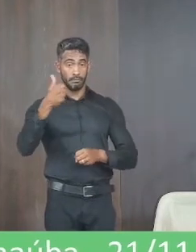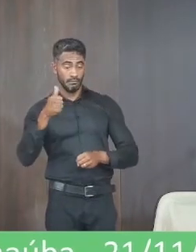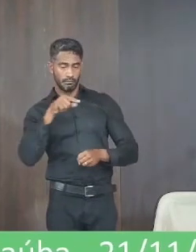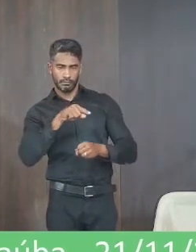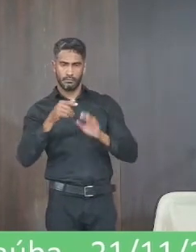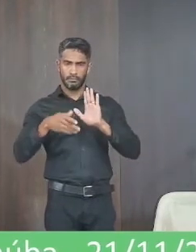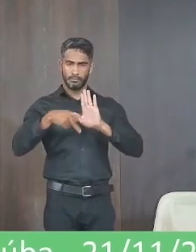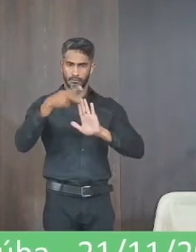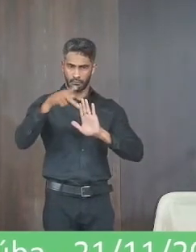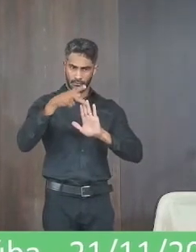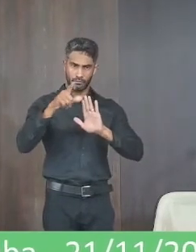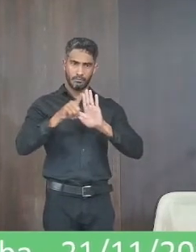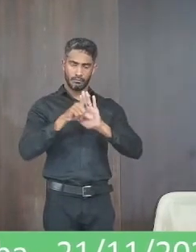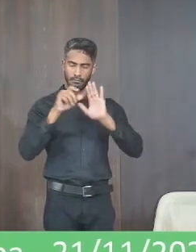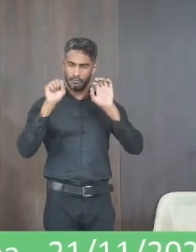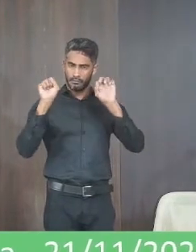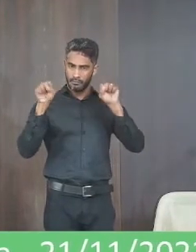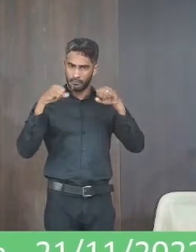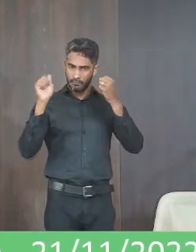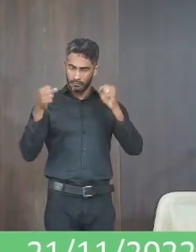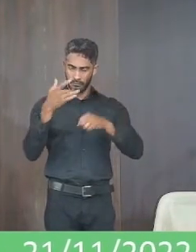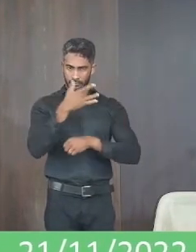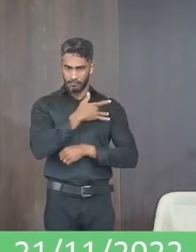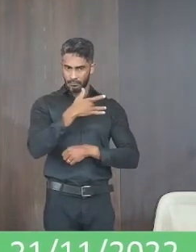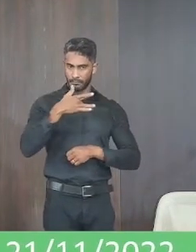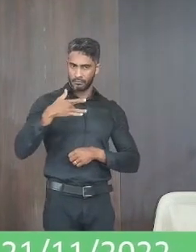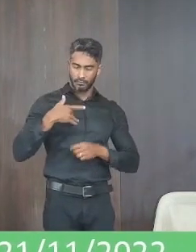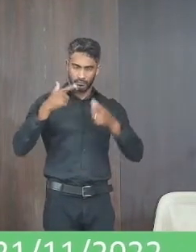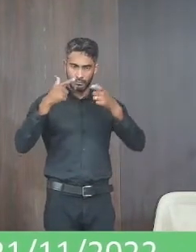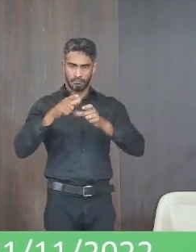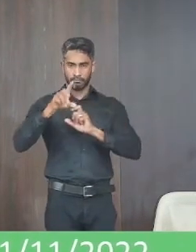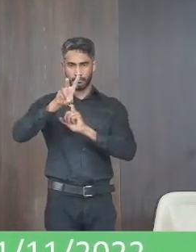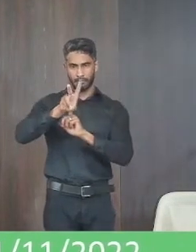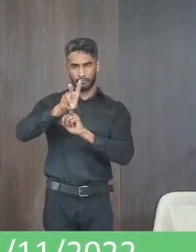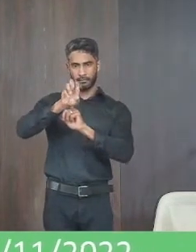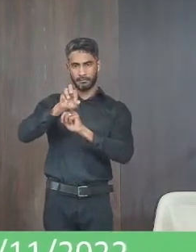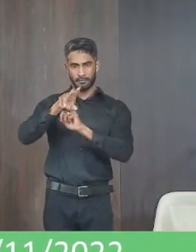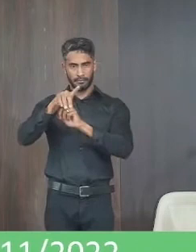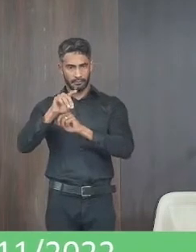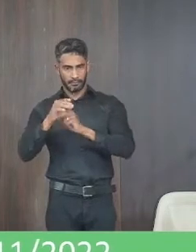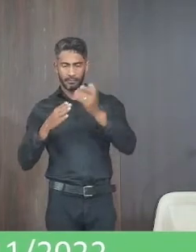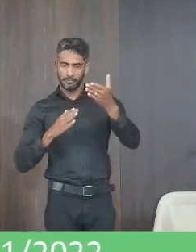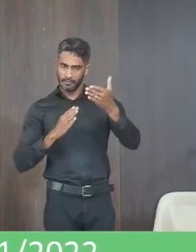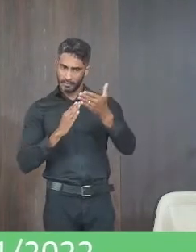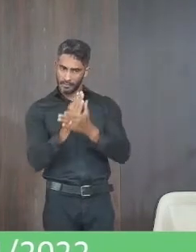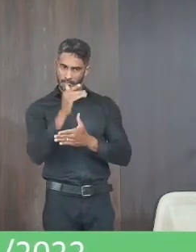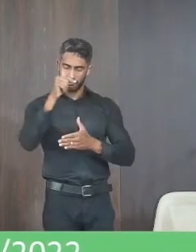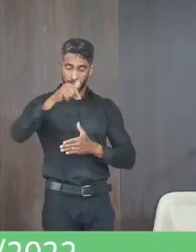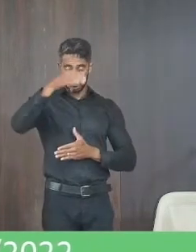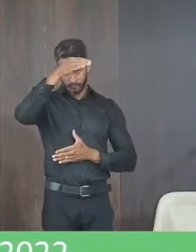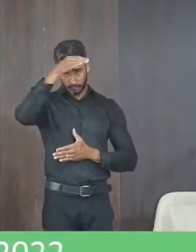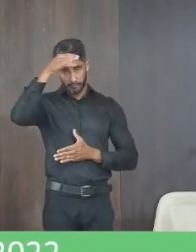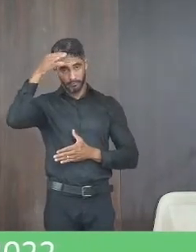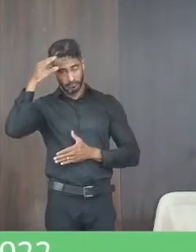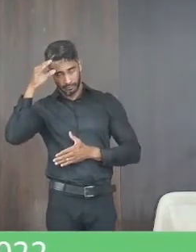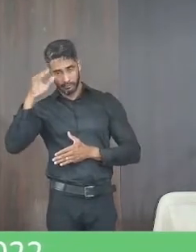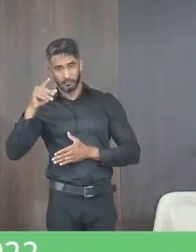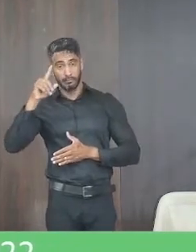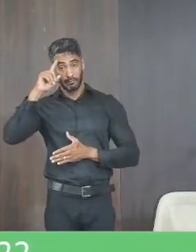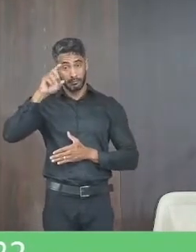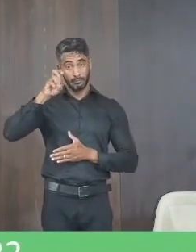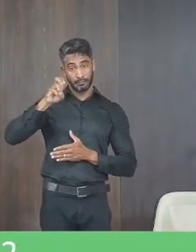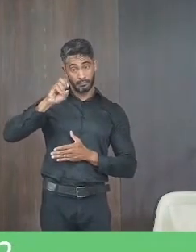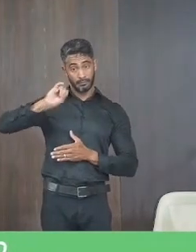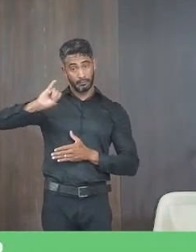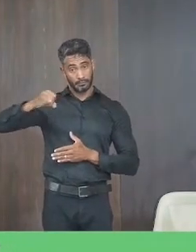Academia da Saúde Júnior da Silva Caldas no bairro Veredas foi aprovado nesta casa de leis além disso nos dias 5